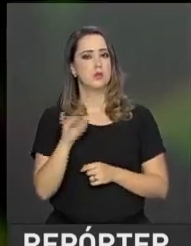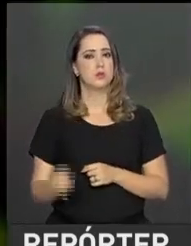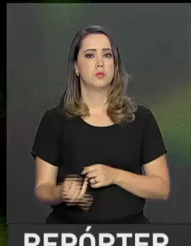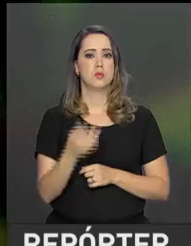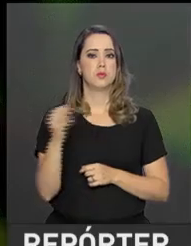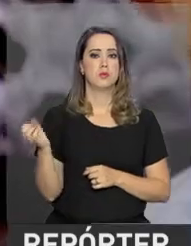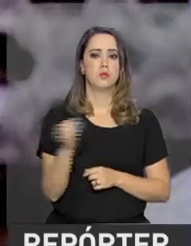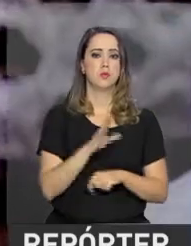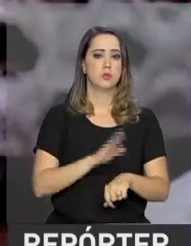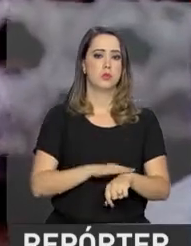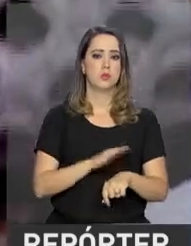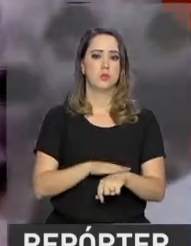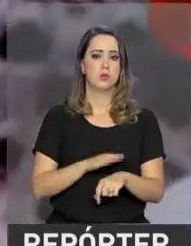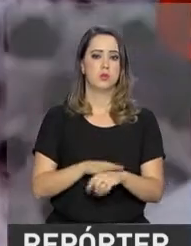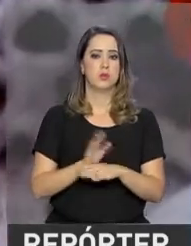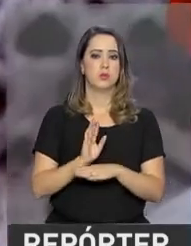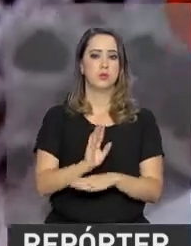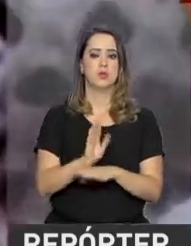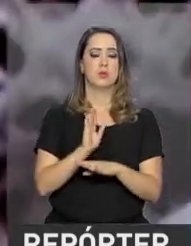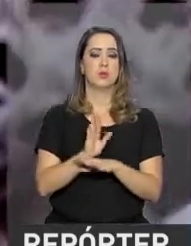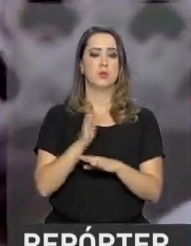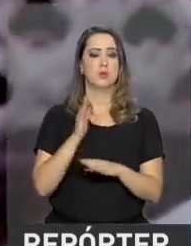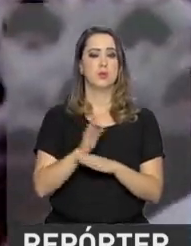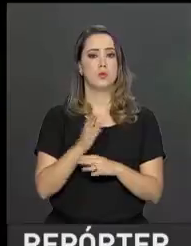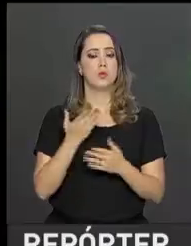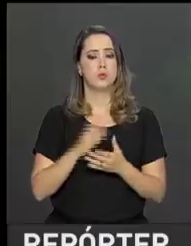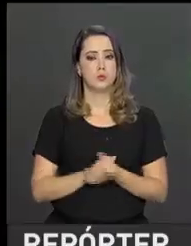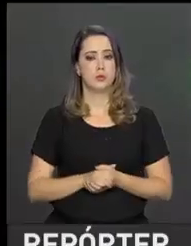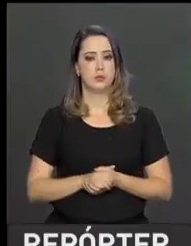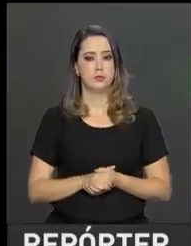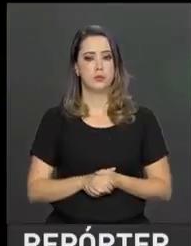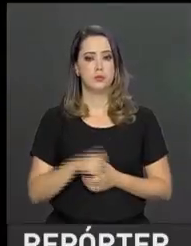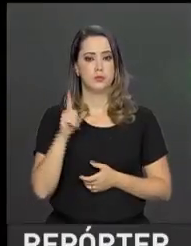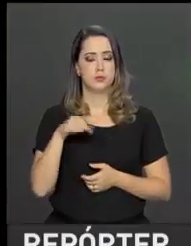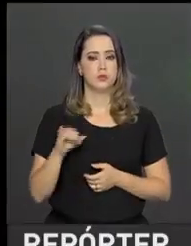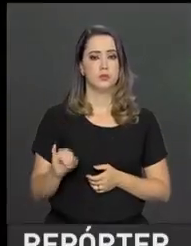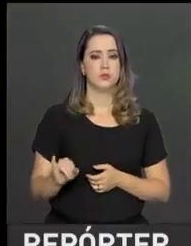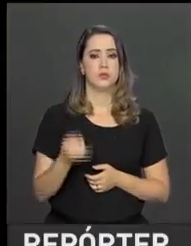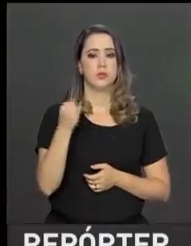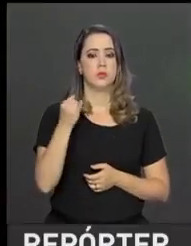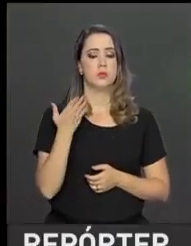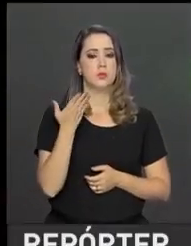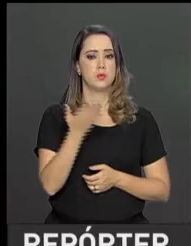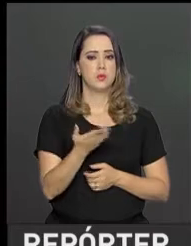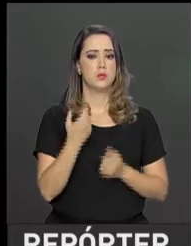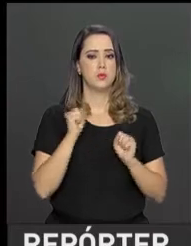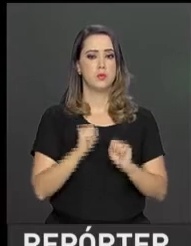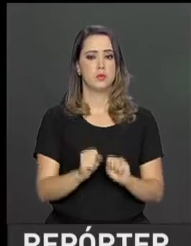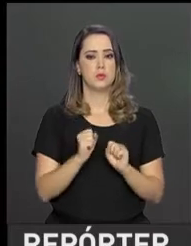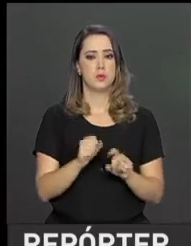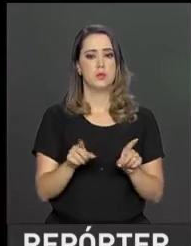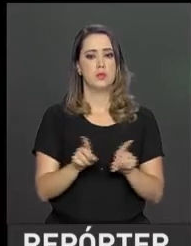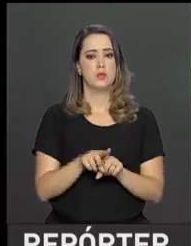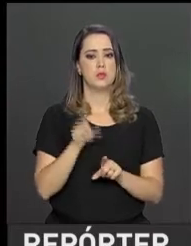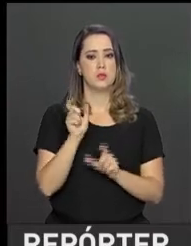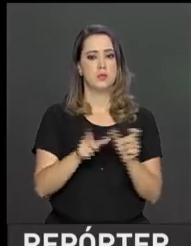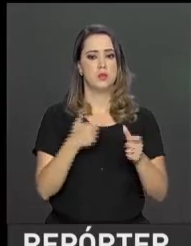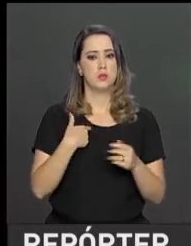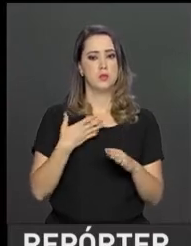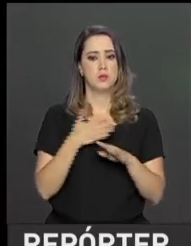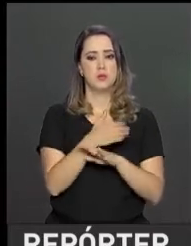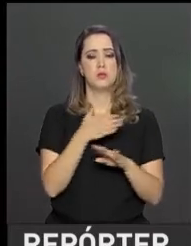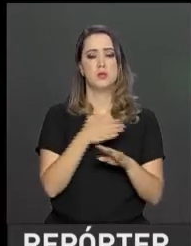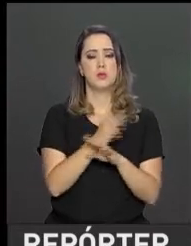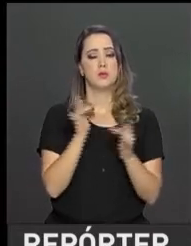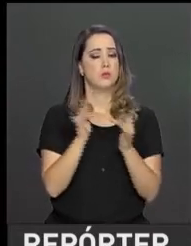nova negociação com a ajuda da plataforma do consumidor. É uma alternativa que a gente tem, né? É possibilidade da gente entrar